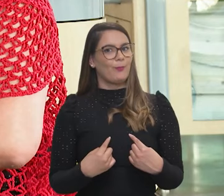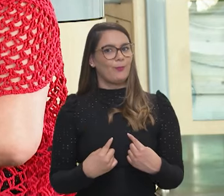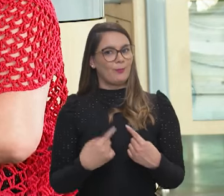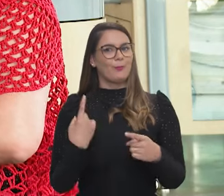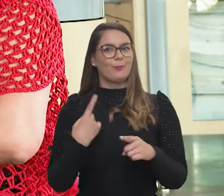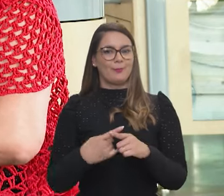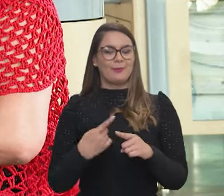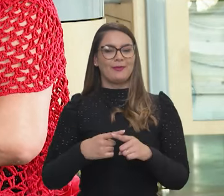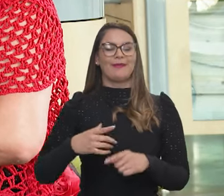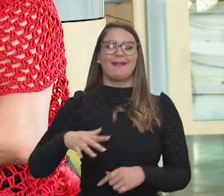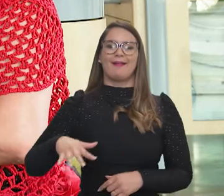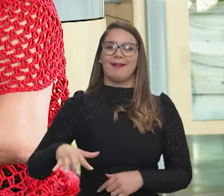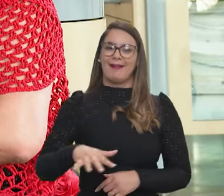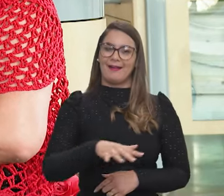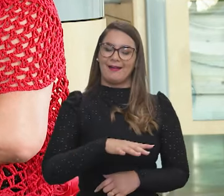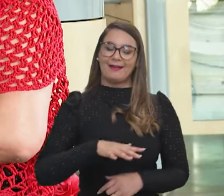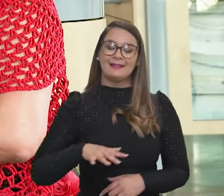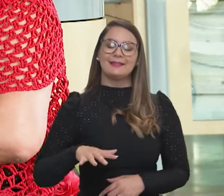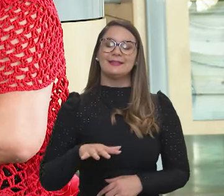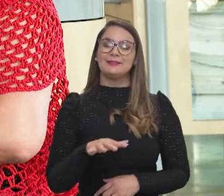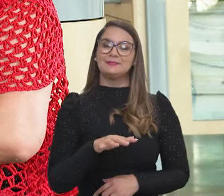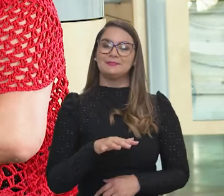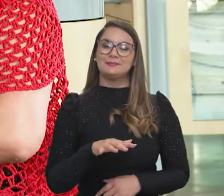enorme, né, porque ela é uma área